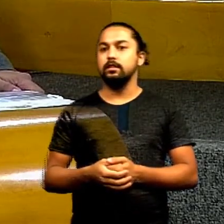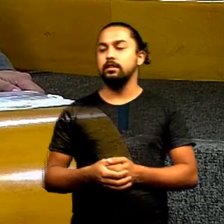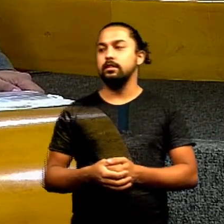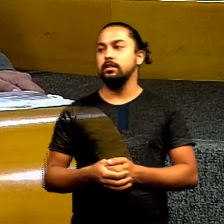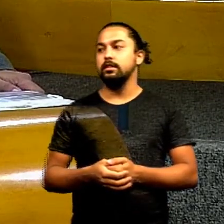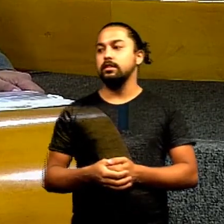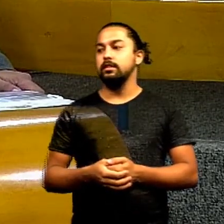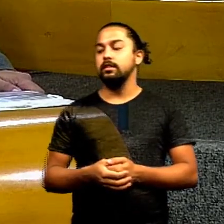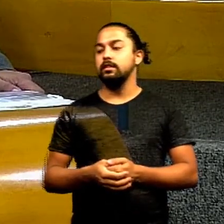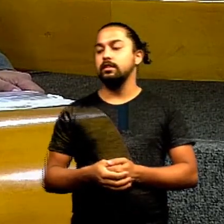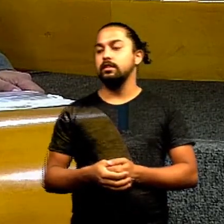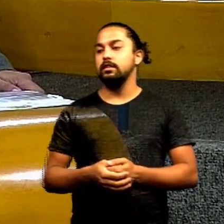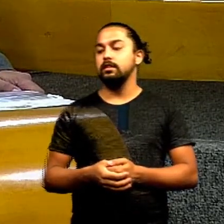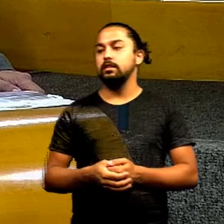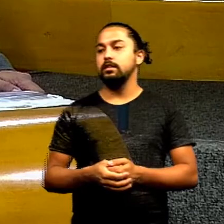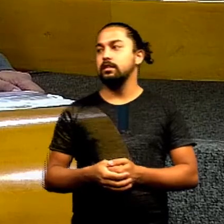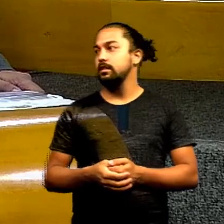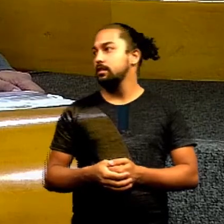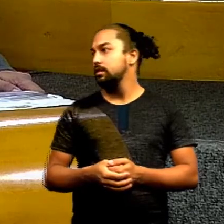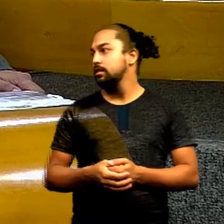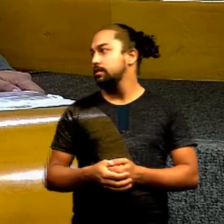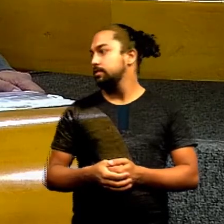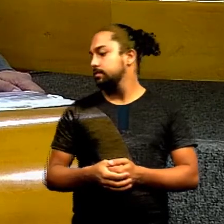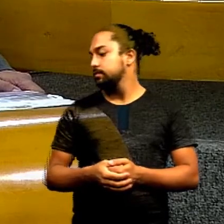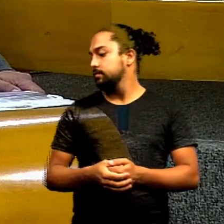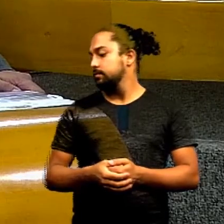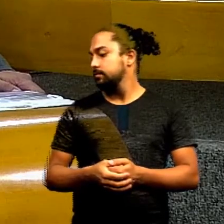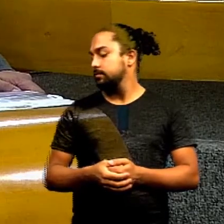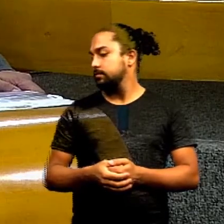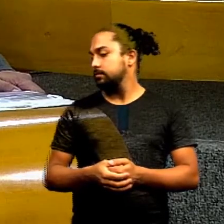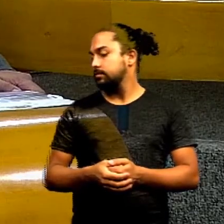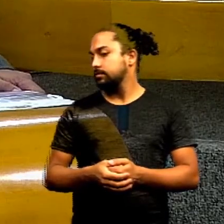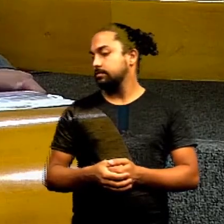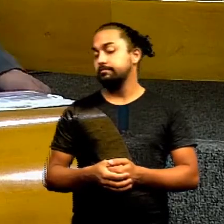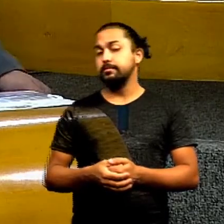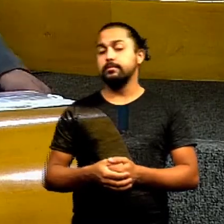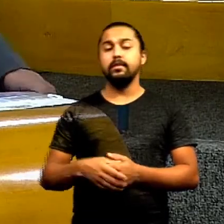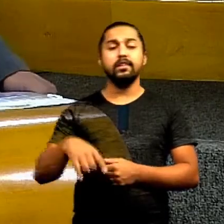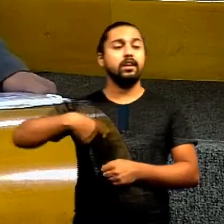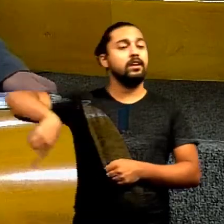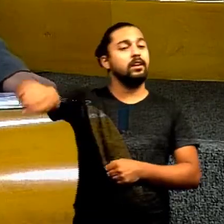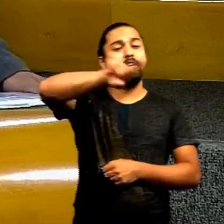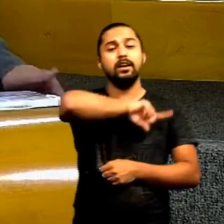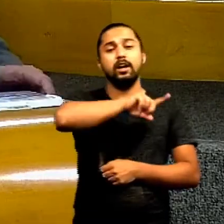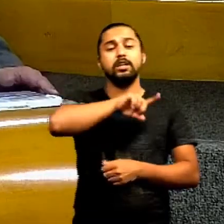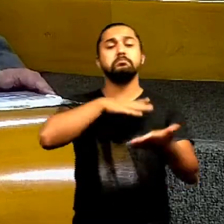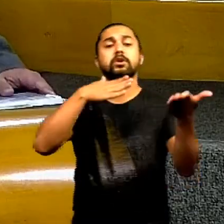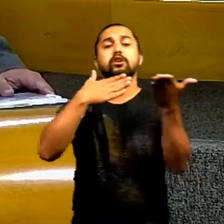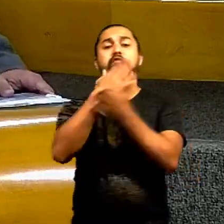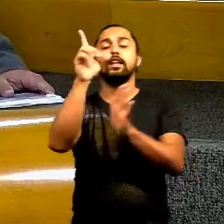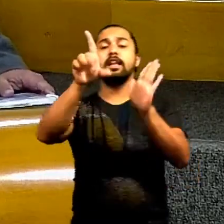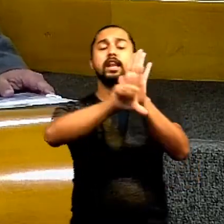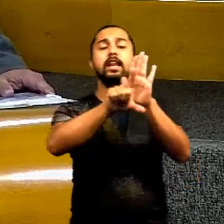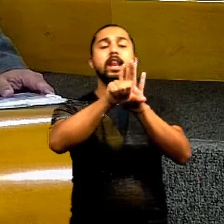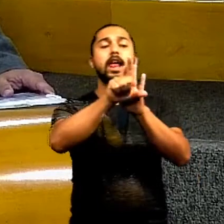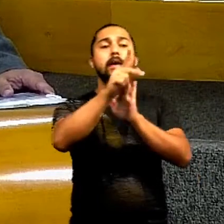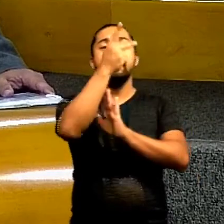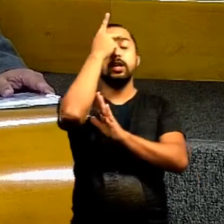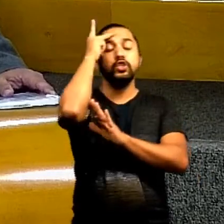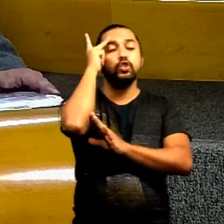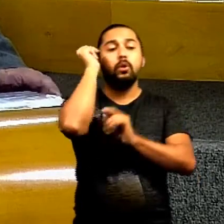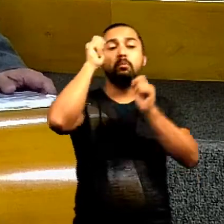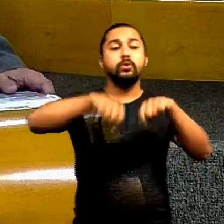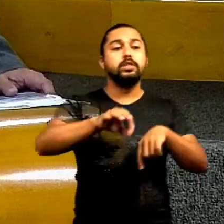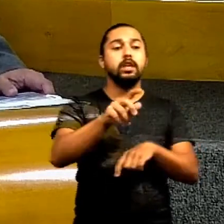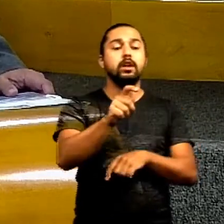som para o vereador Zander na tribuna sim então aqui ninguém vereador cardim café está aprovando lei para o povo para o cara